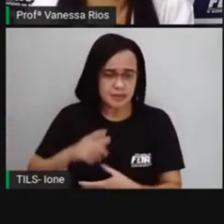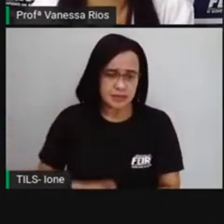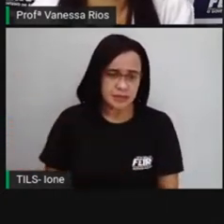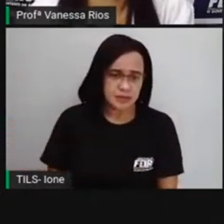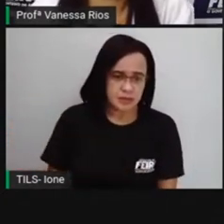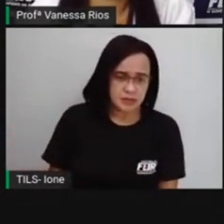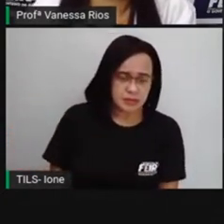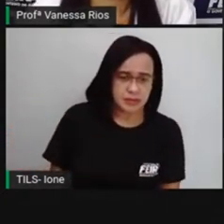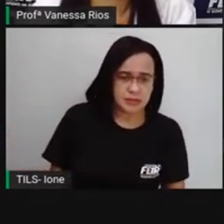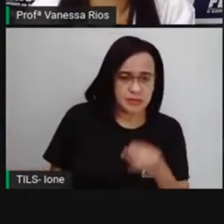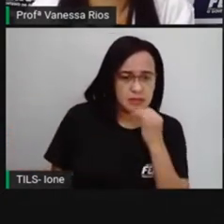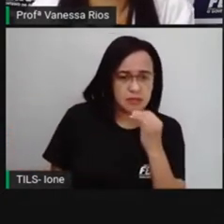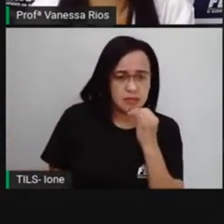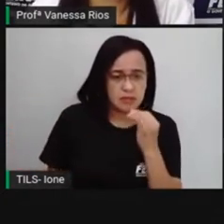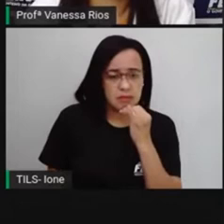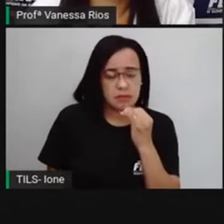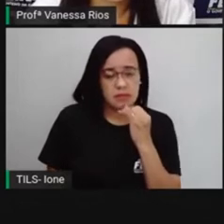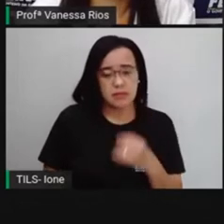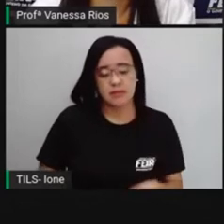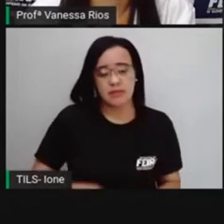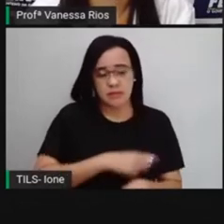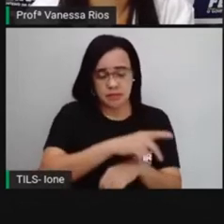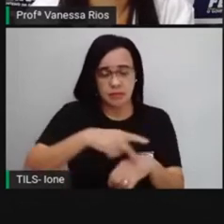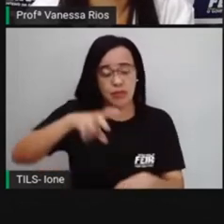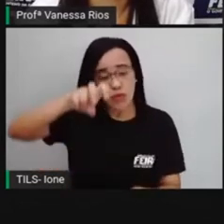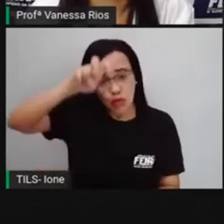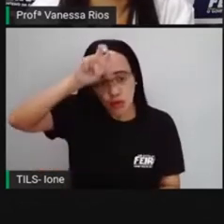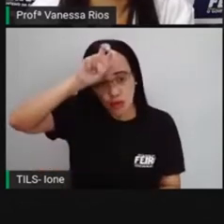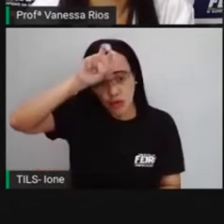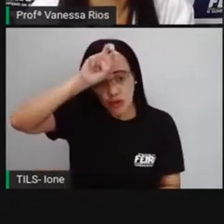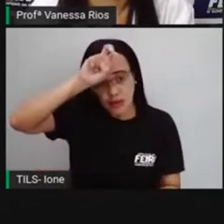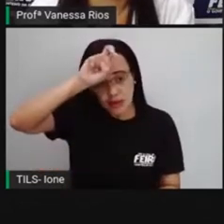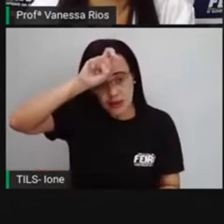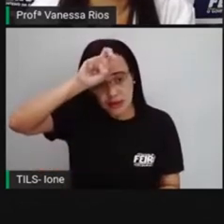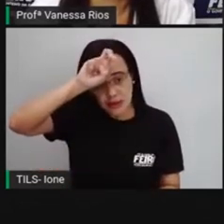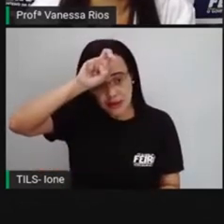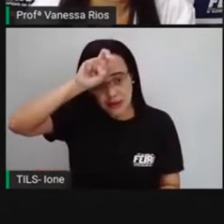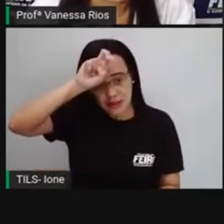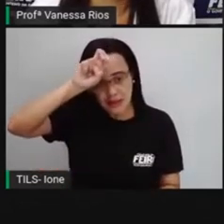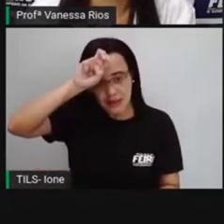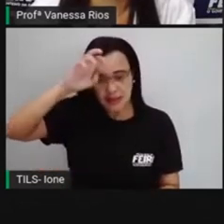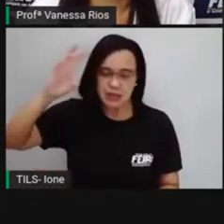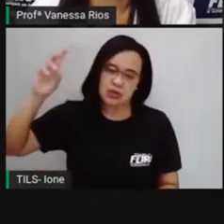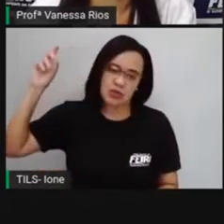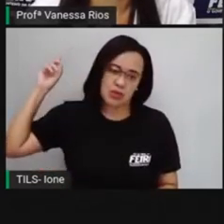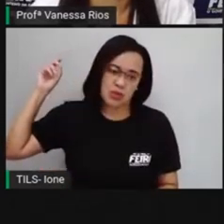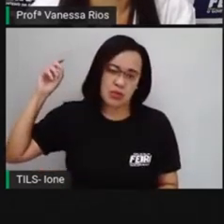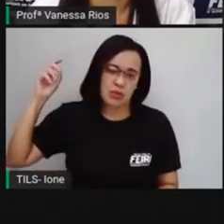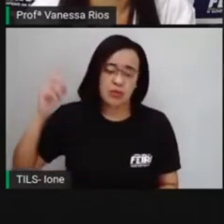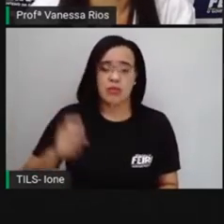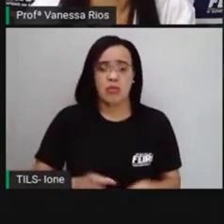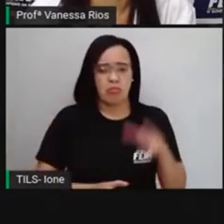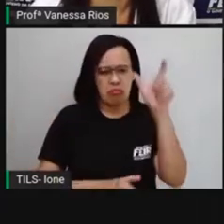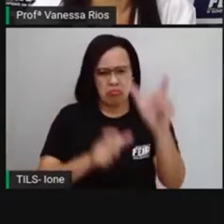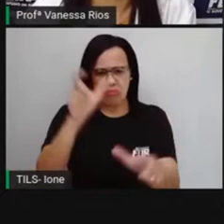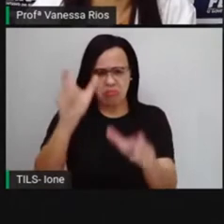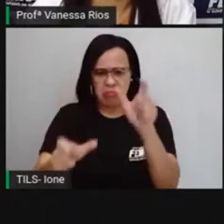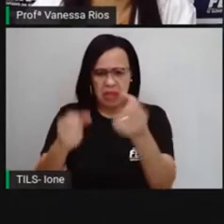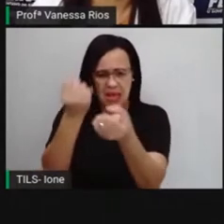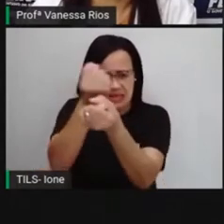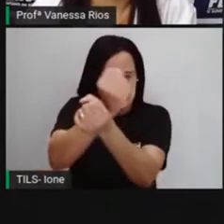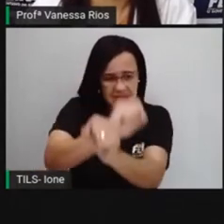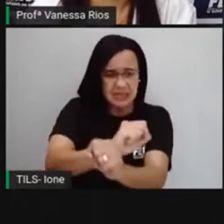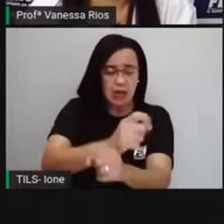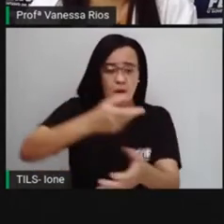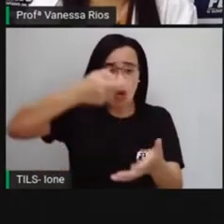né, o escravo camponês era obrigado a prestar serviços ao Estado na forma de convênio.